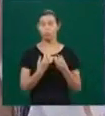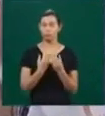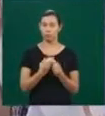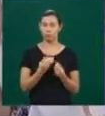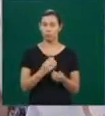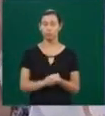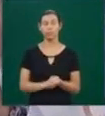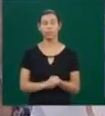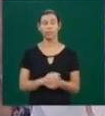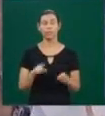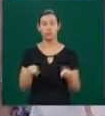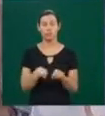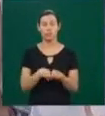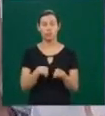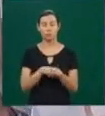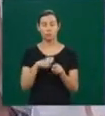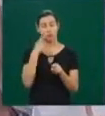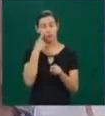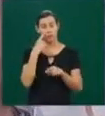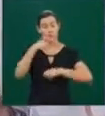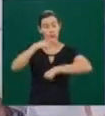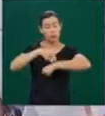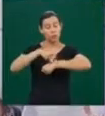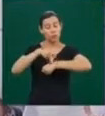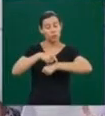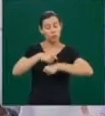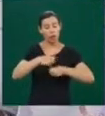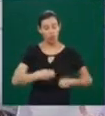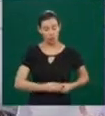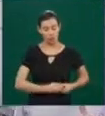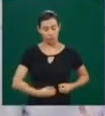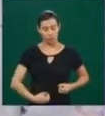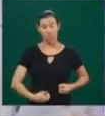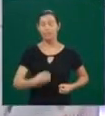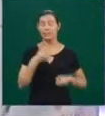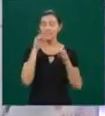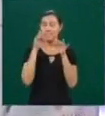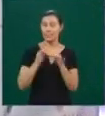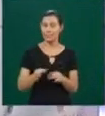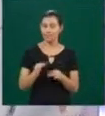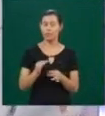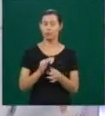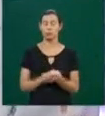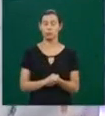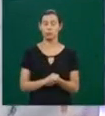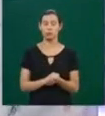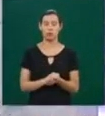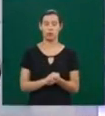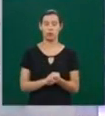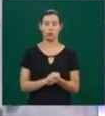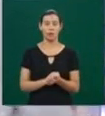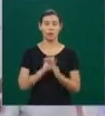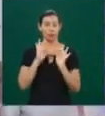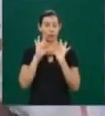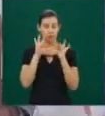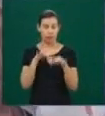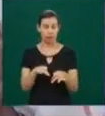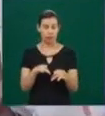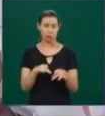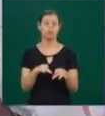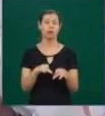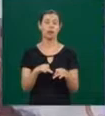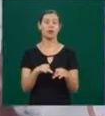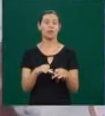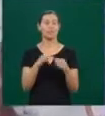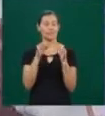horário que essa paciente basicamente vai estar ovulando. Que existe um medicamento que a gente pode usar no final que nos garante que ela vai